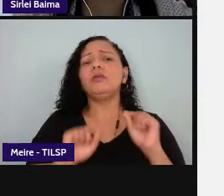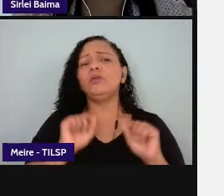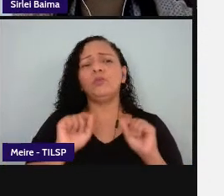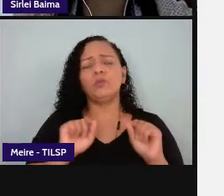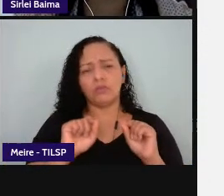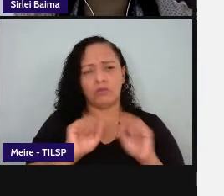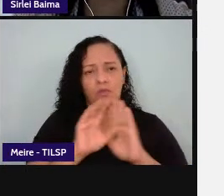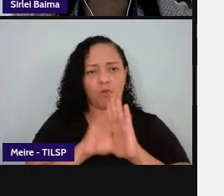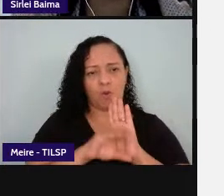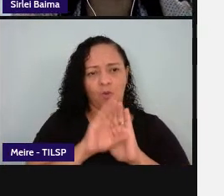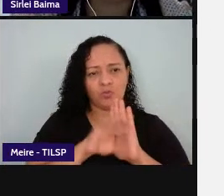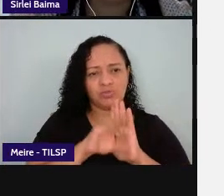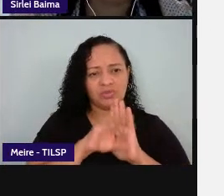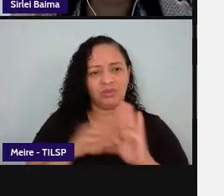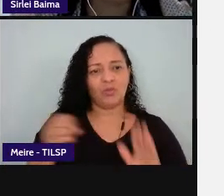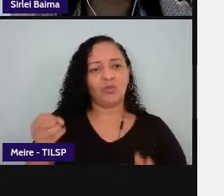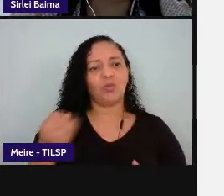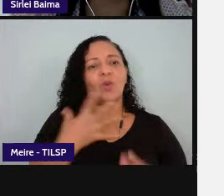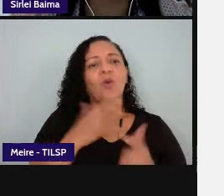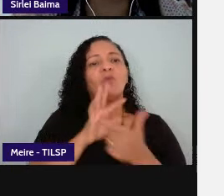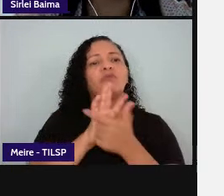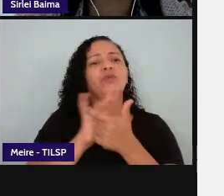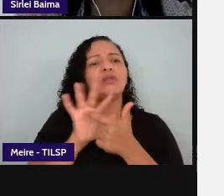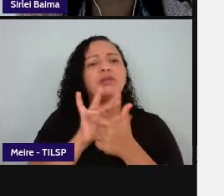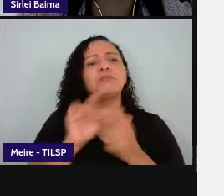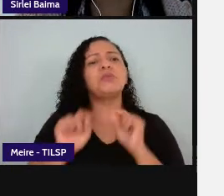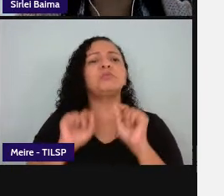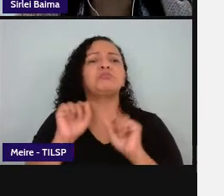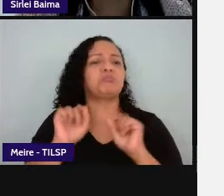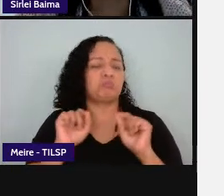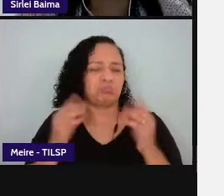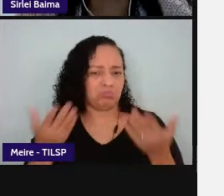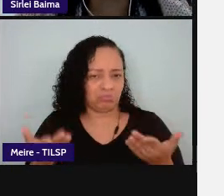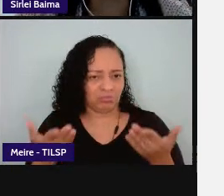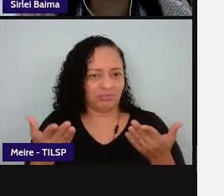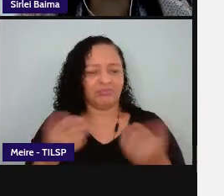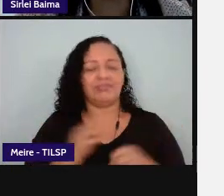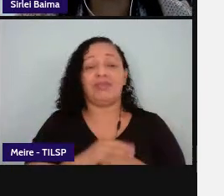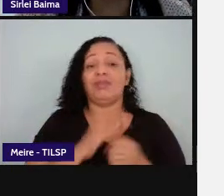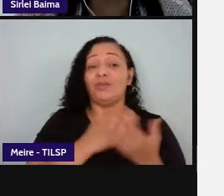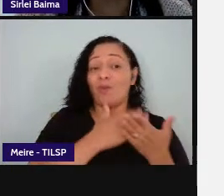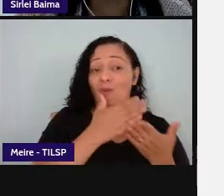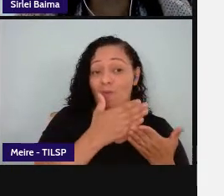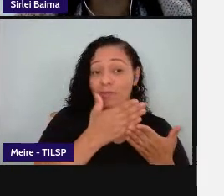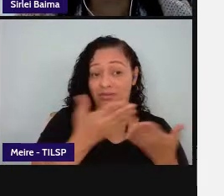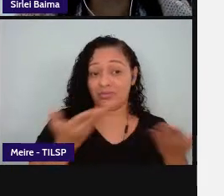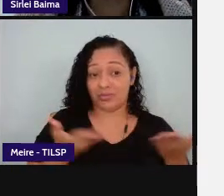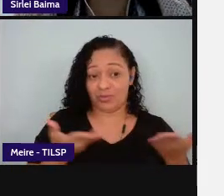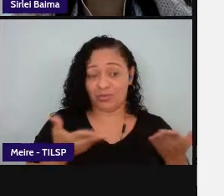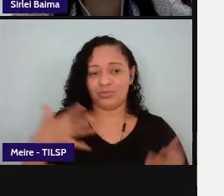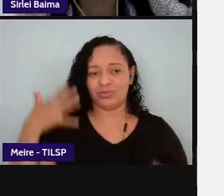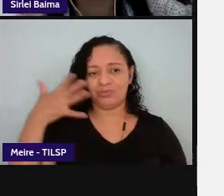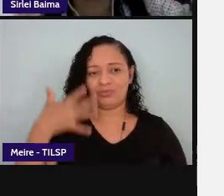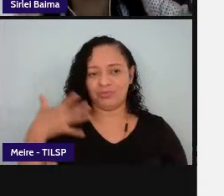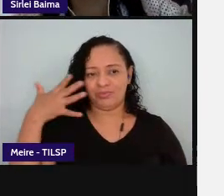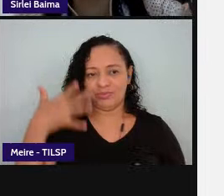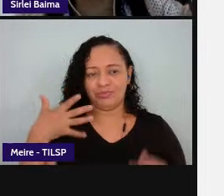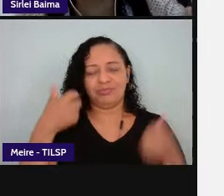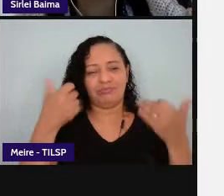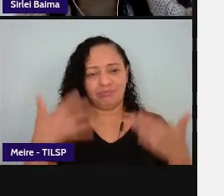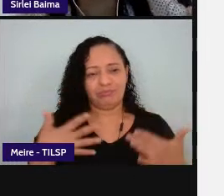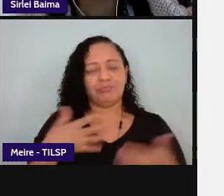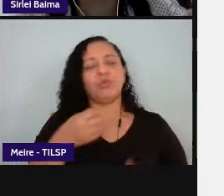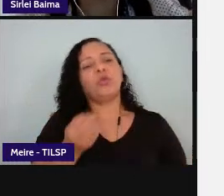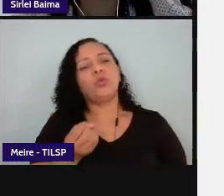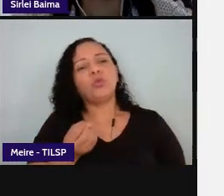conceito de novos letramentos percebam que no início da nossa conversa de hoje os novos e multi